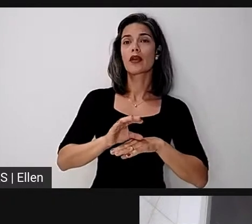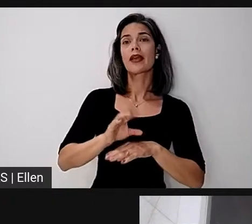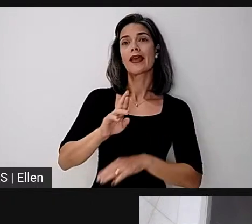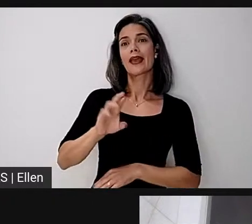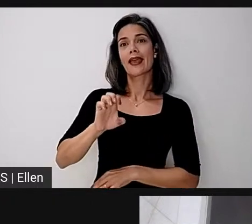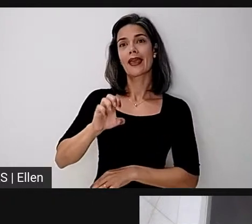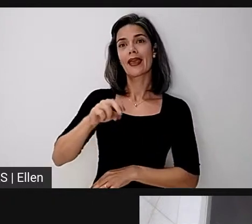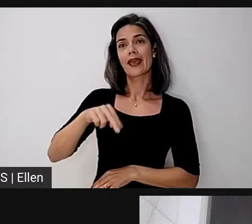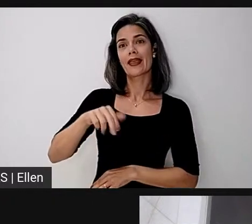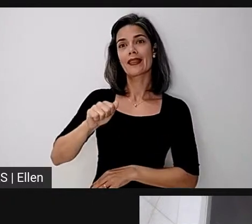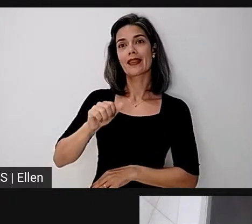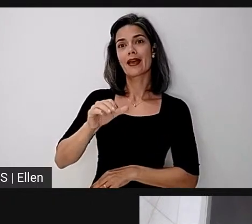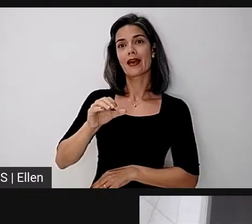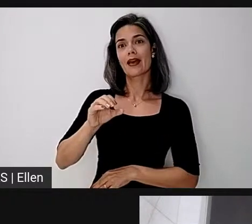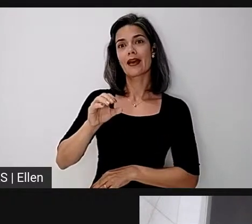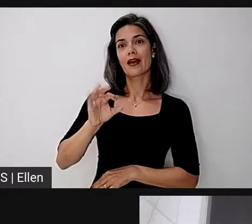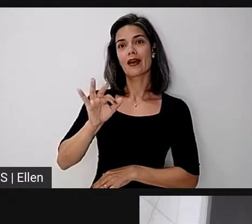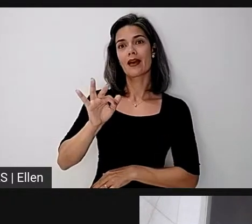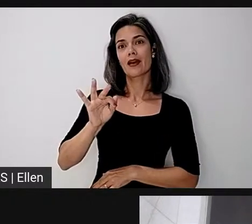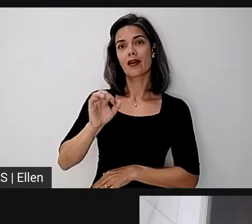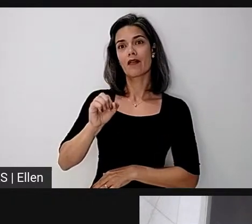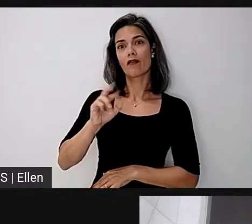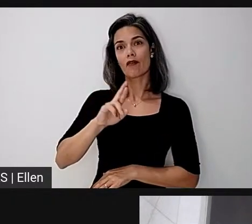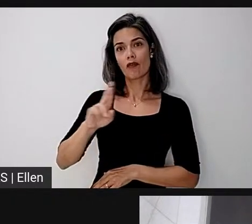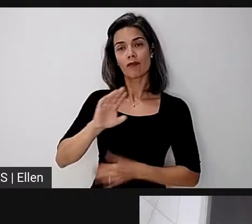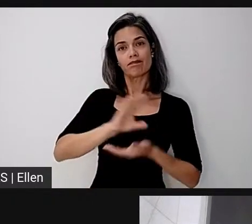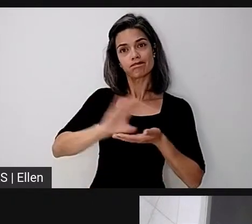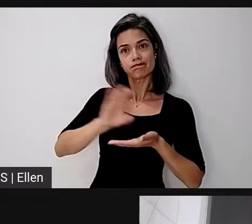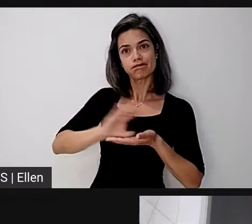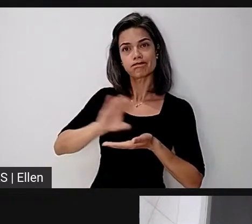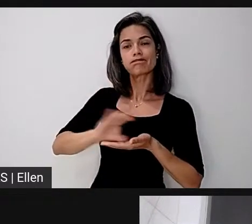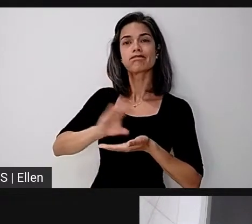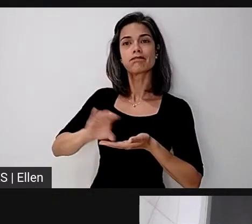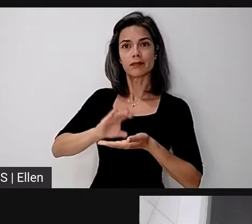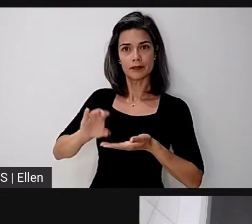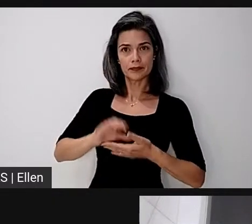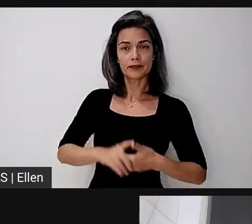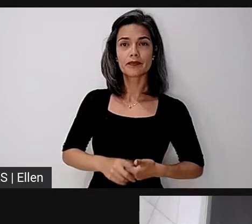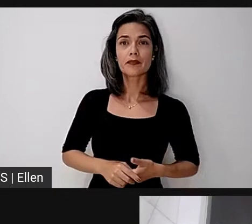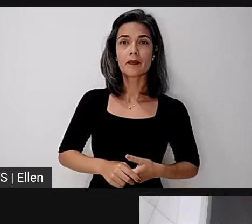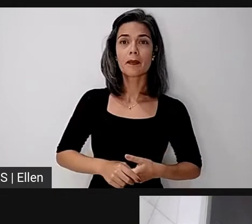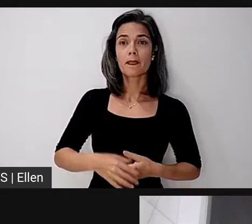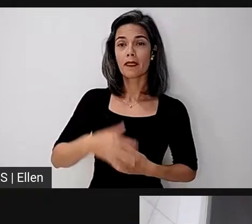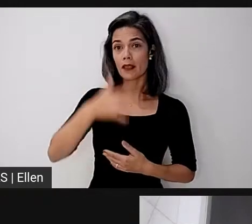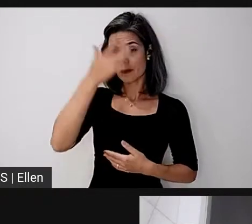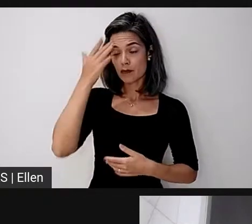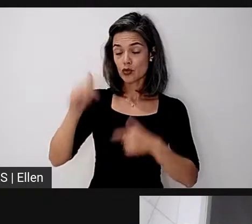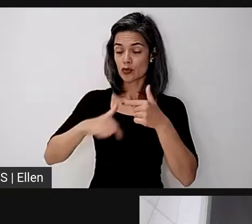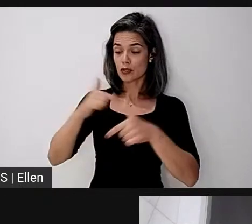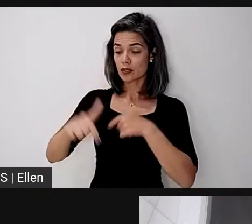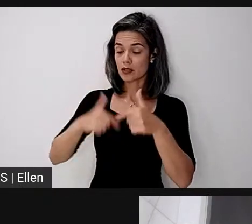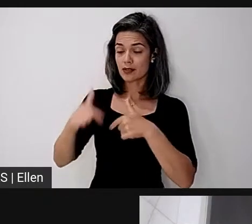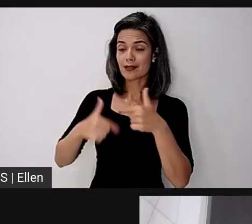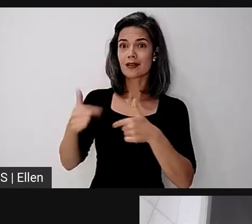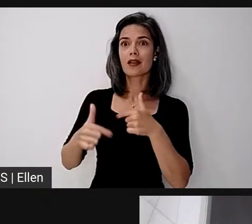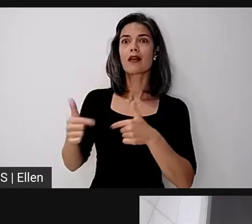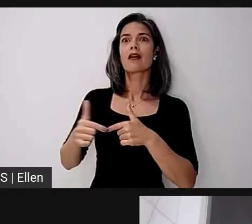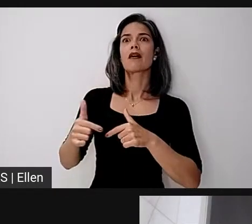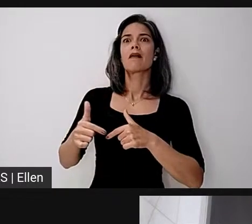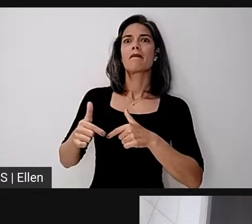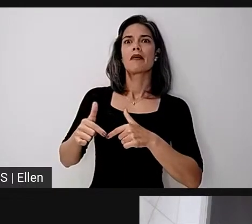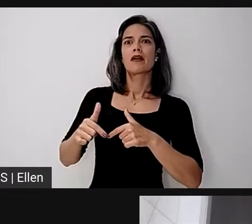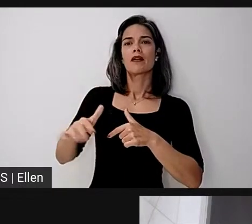A formação continuada de professores e profissionais de educação que trabalham com a educação especial é uma ação fundamental nesse processo de